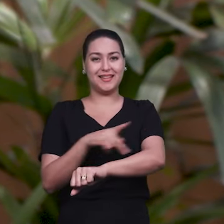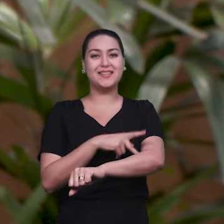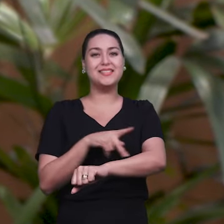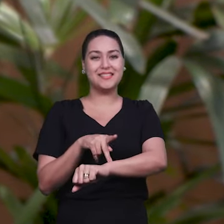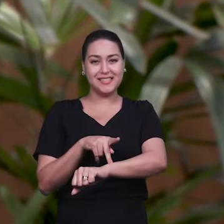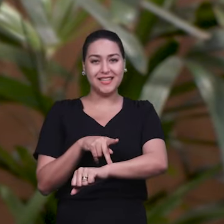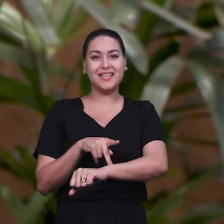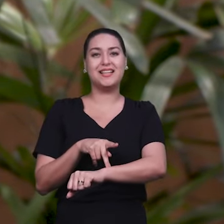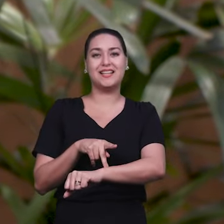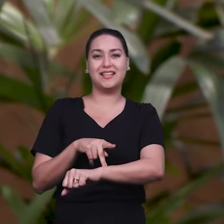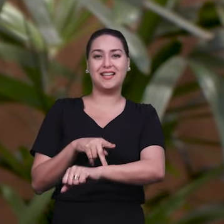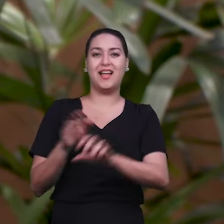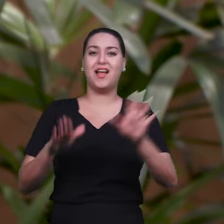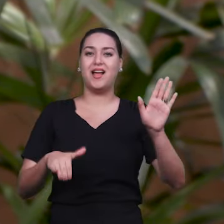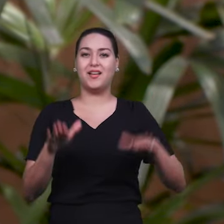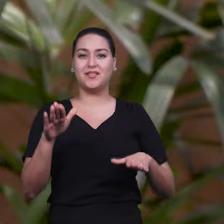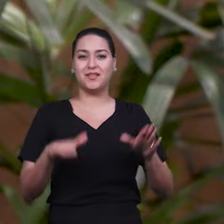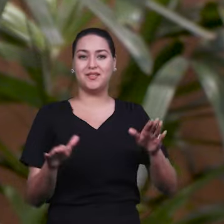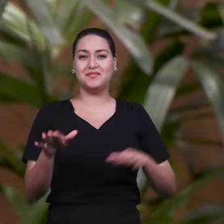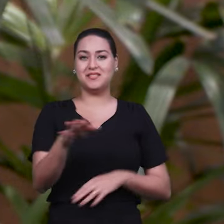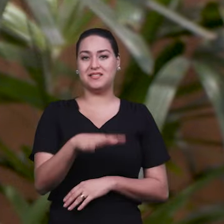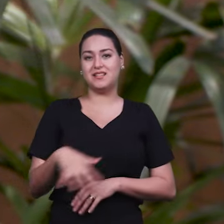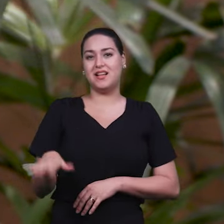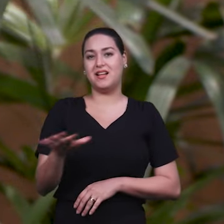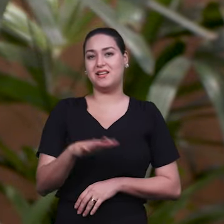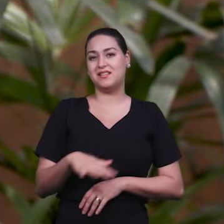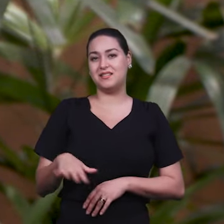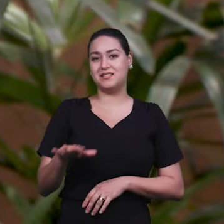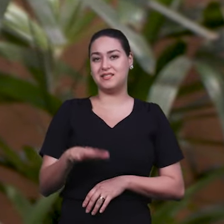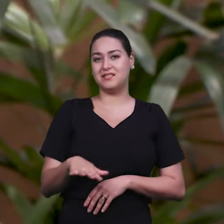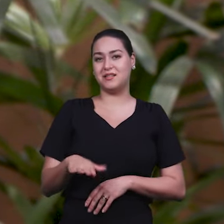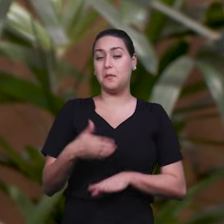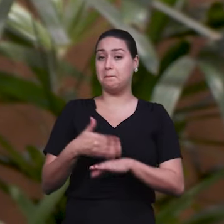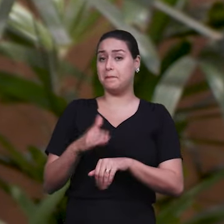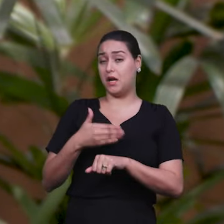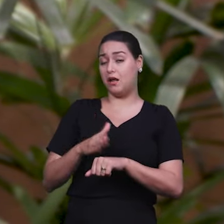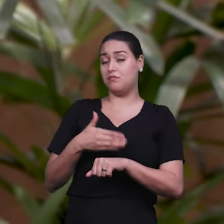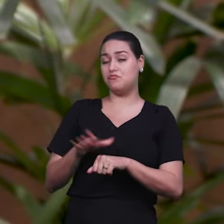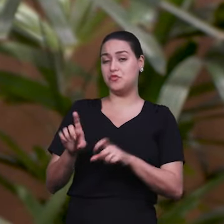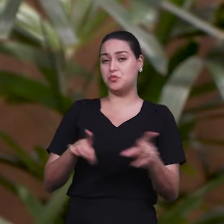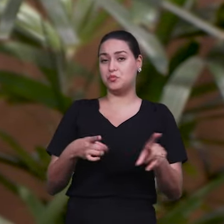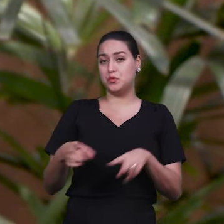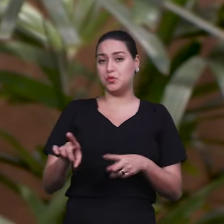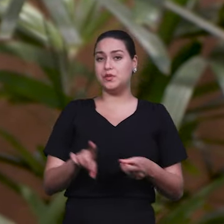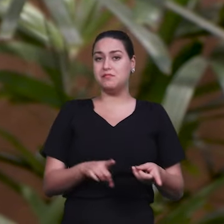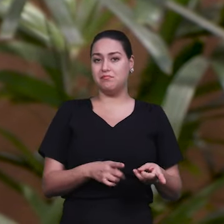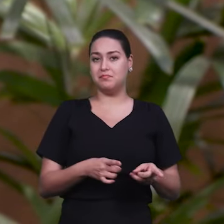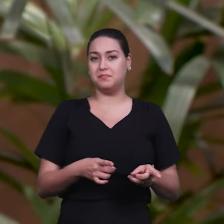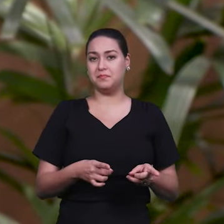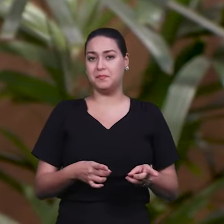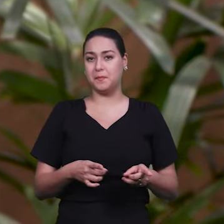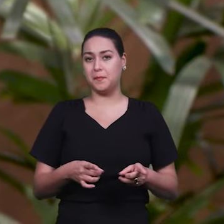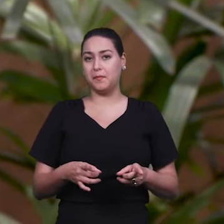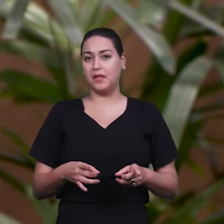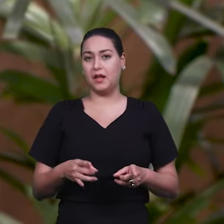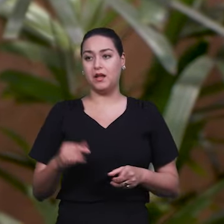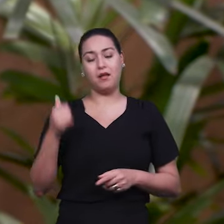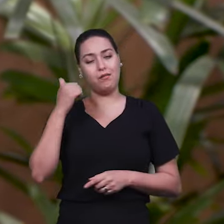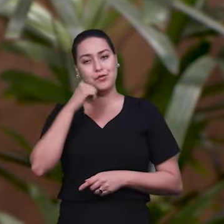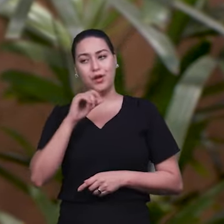E tem algumas áreas, alguma coisa prática de música, que a Jane falou,